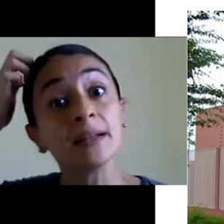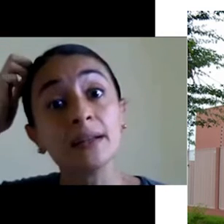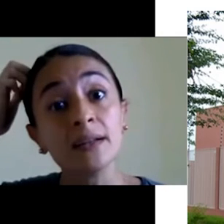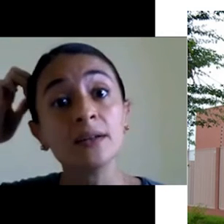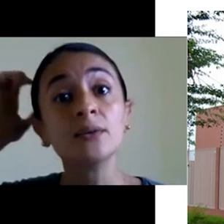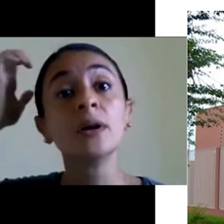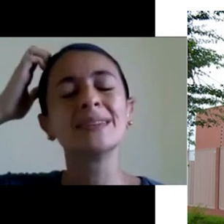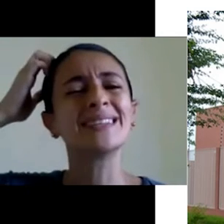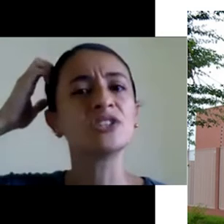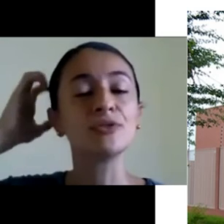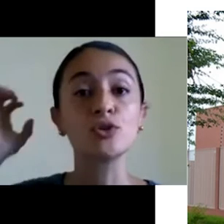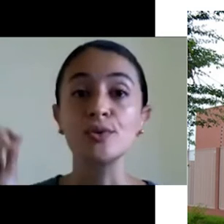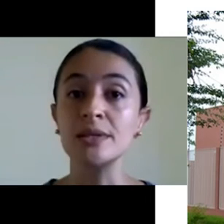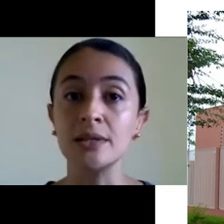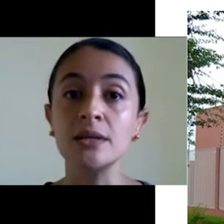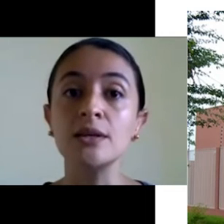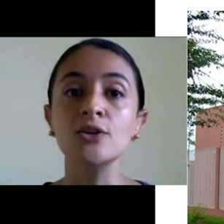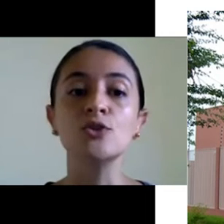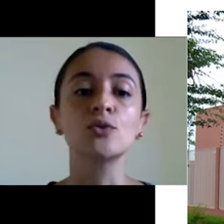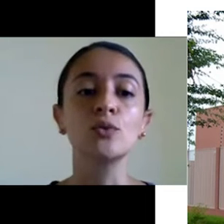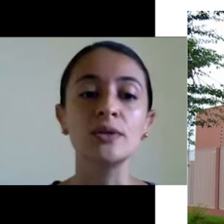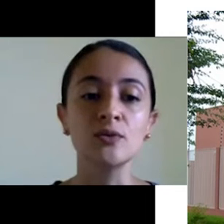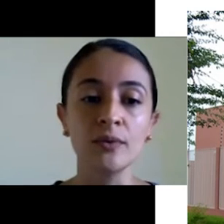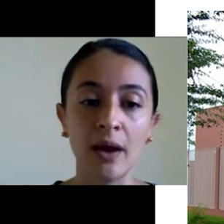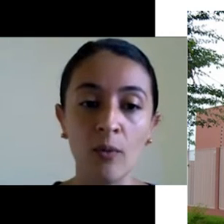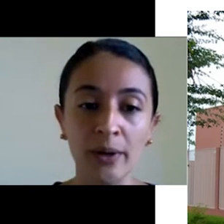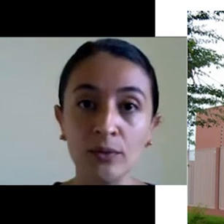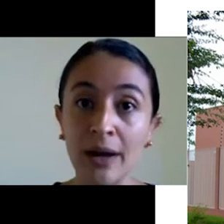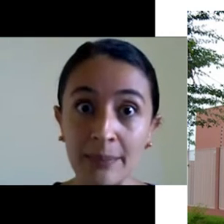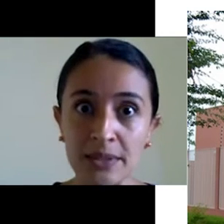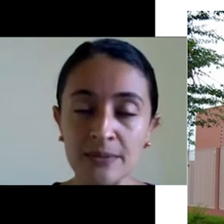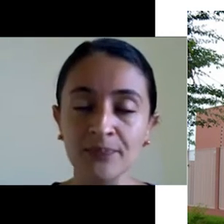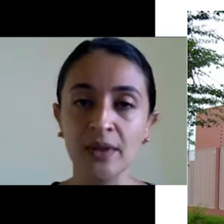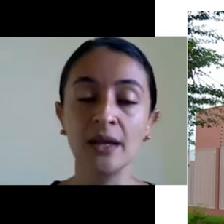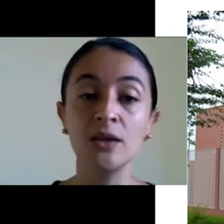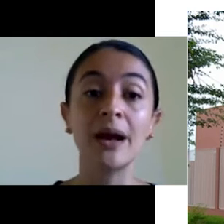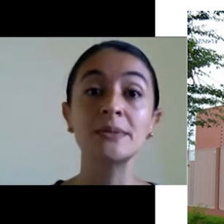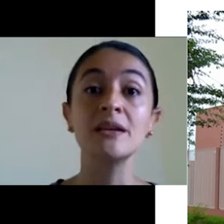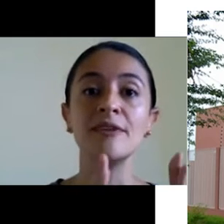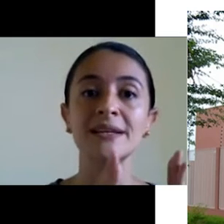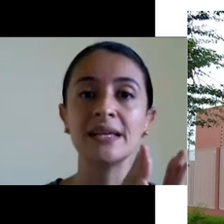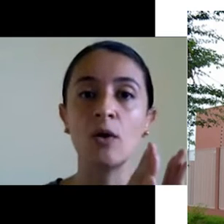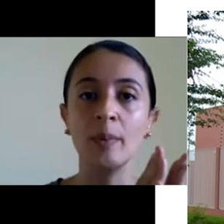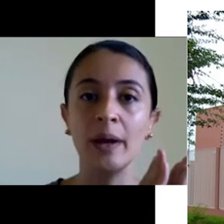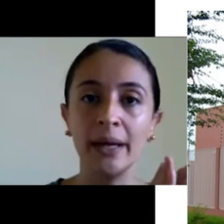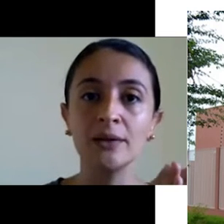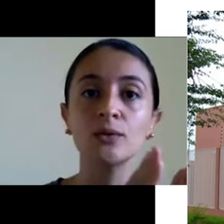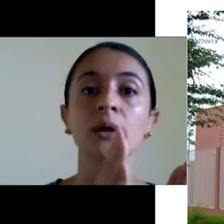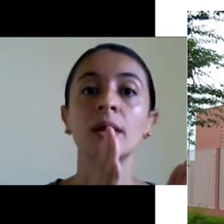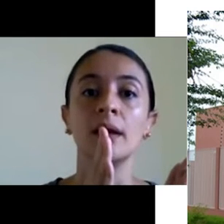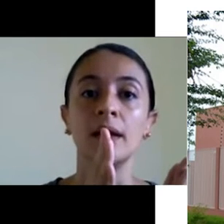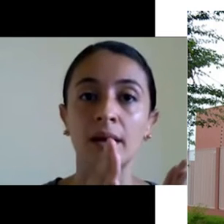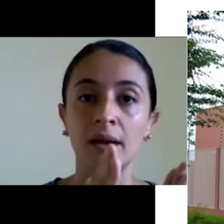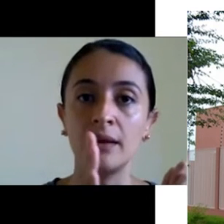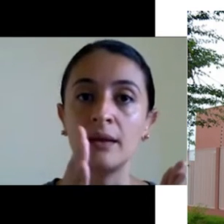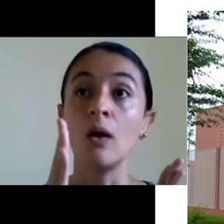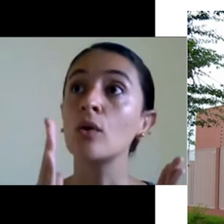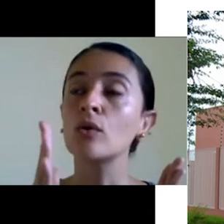depressão, tentativa de suicídio. E tudo isso acompanhando o CAPS, né? E o CAPS, ele faz esse acompanhamento